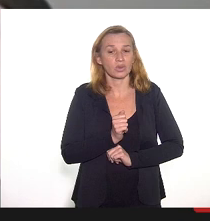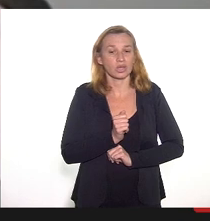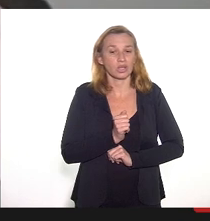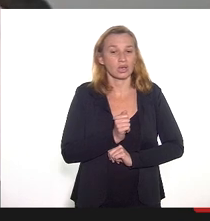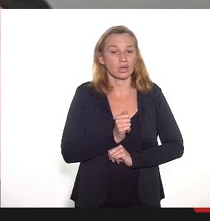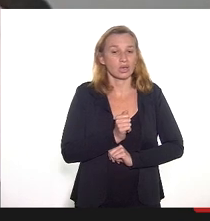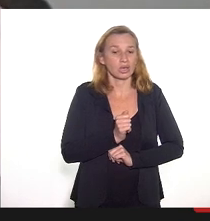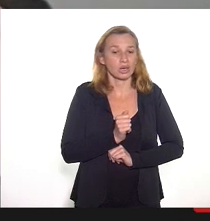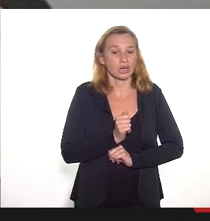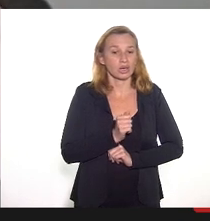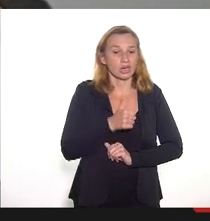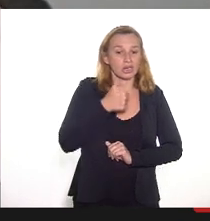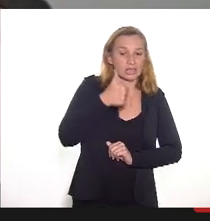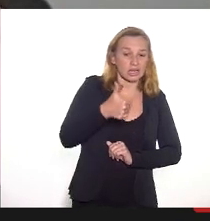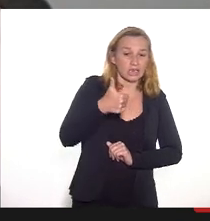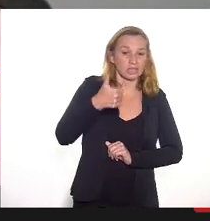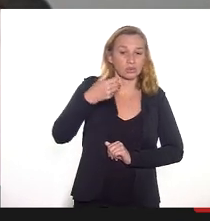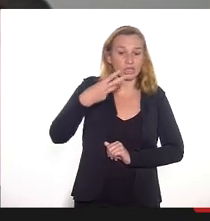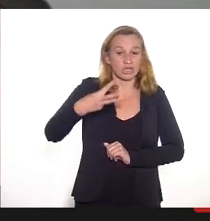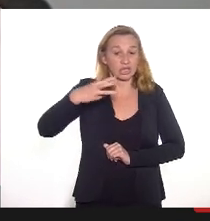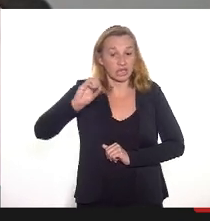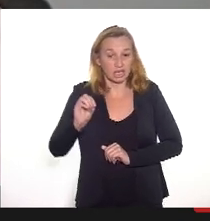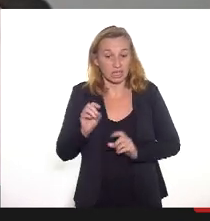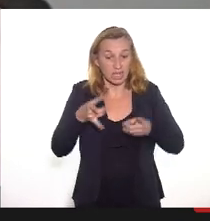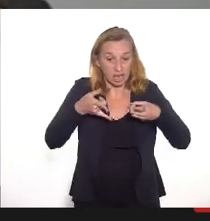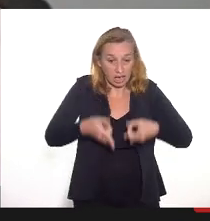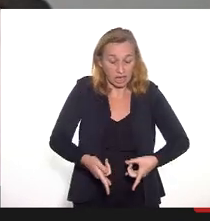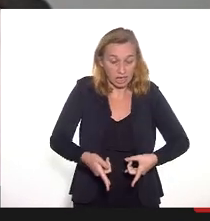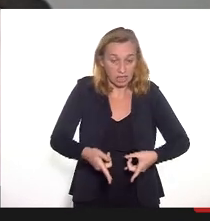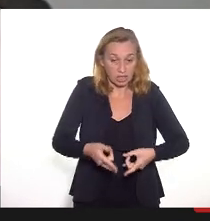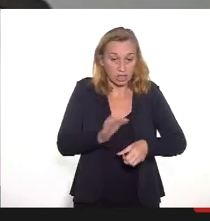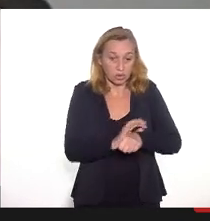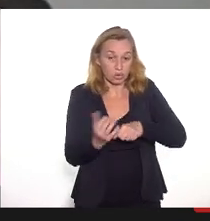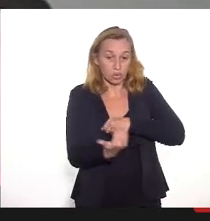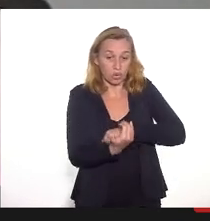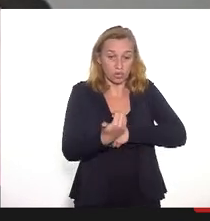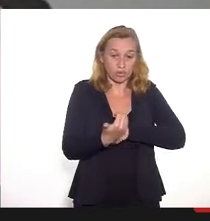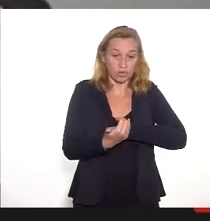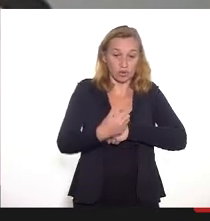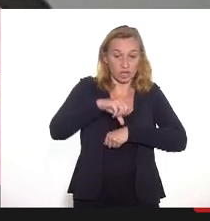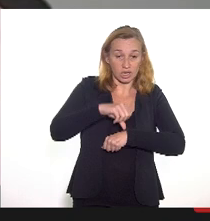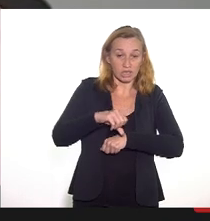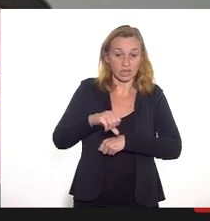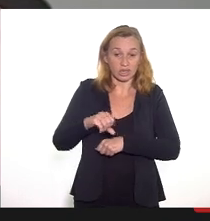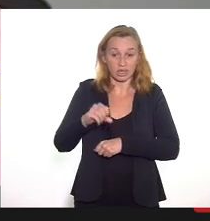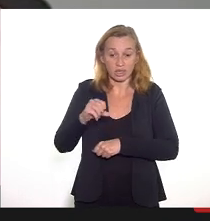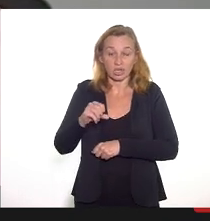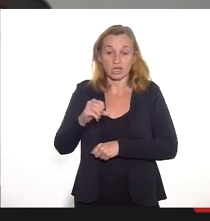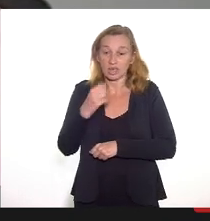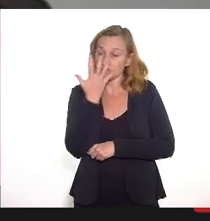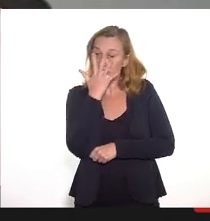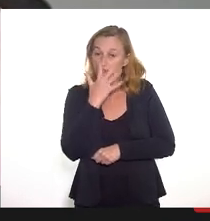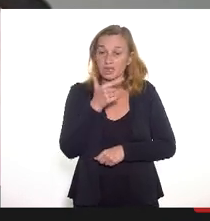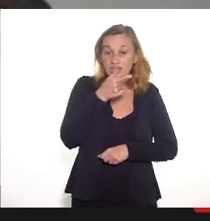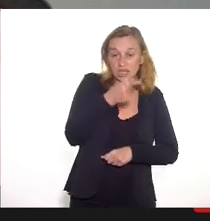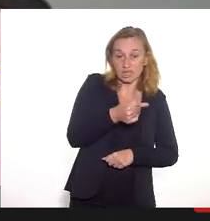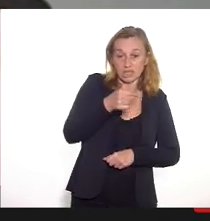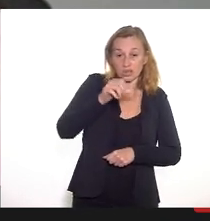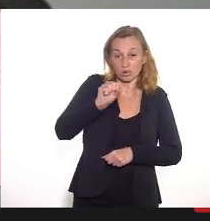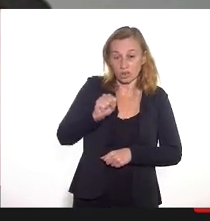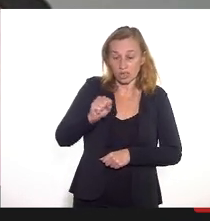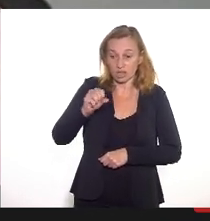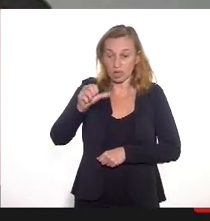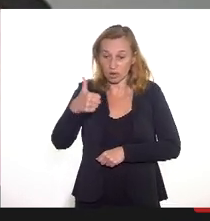foi de 130 leitos do Covid em fevereiro, 781 em